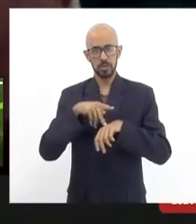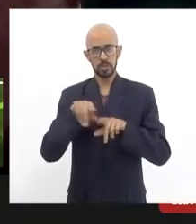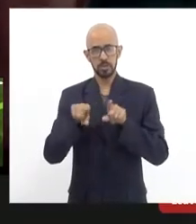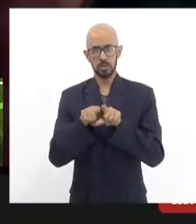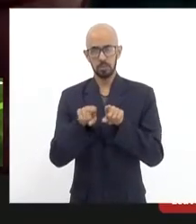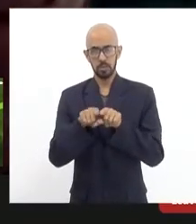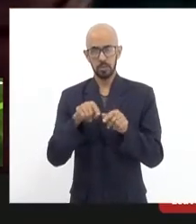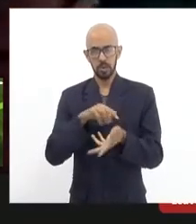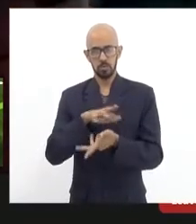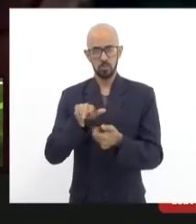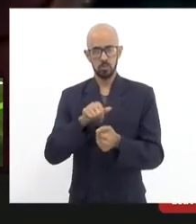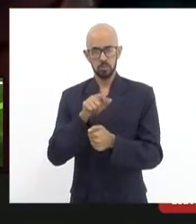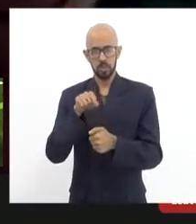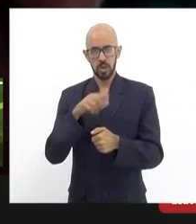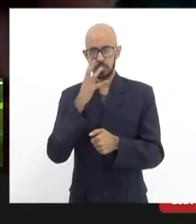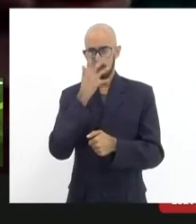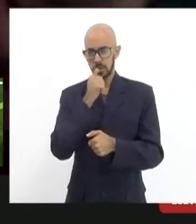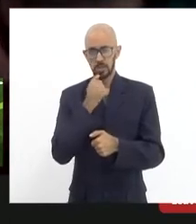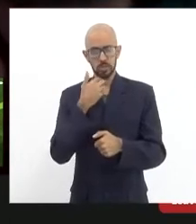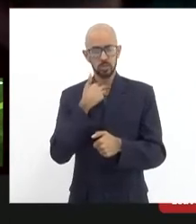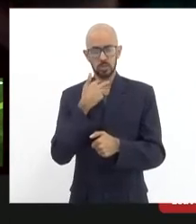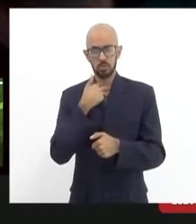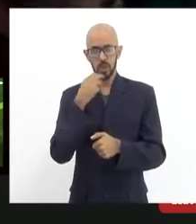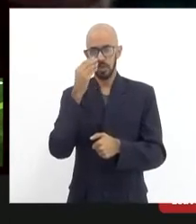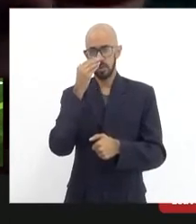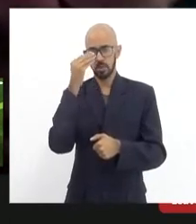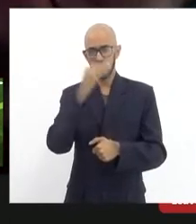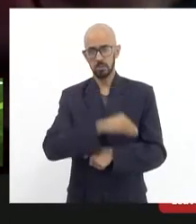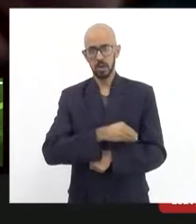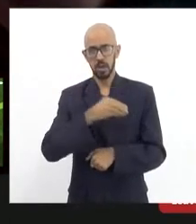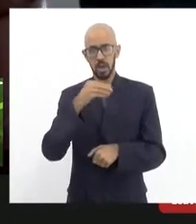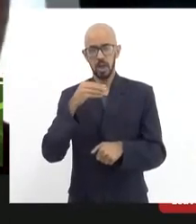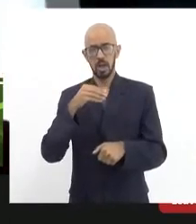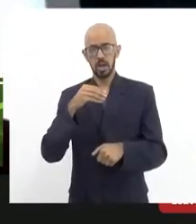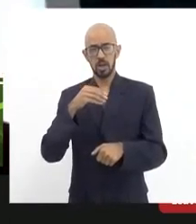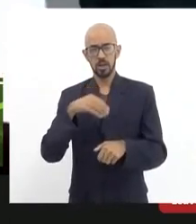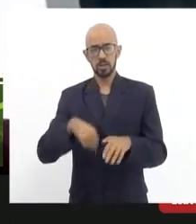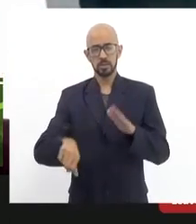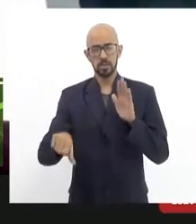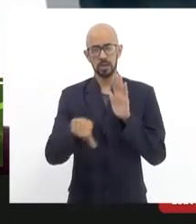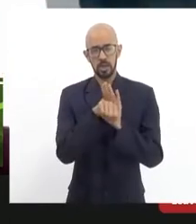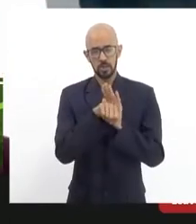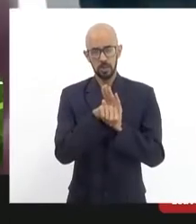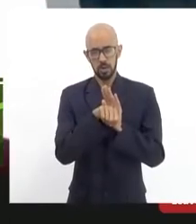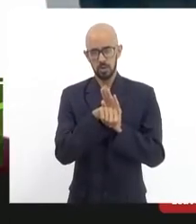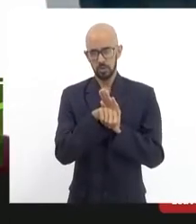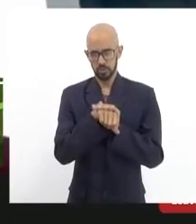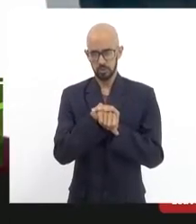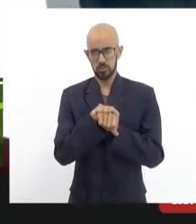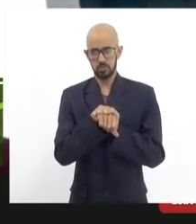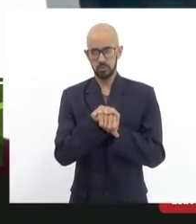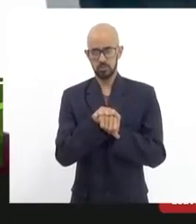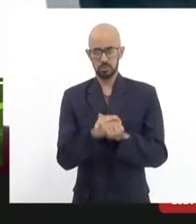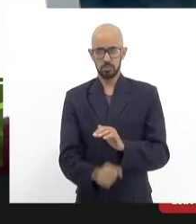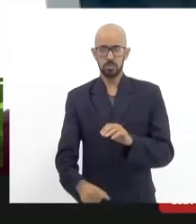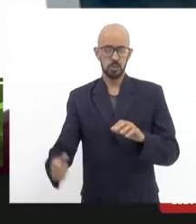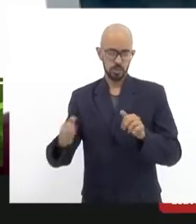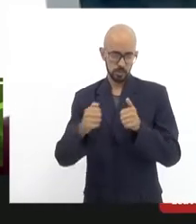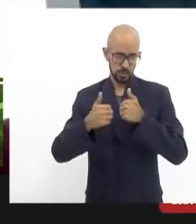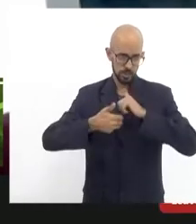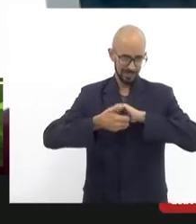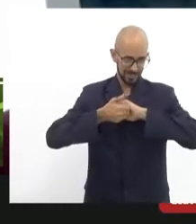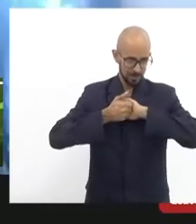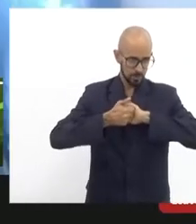riqueza que não pode ficar maltratada criminosamente desse jeito estamos juntos nosso